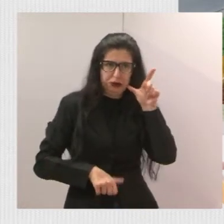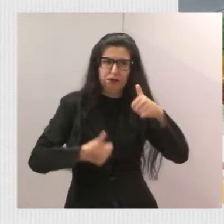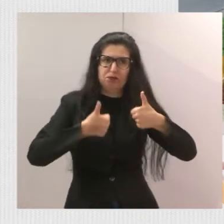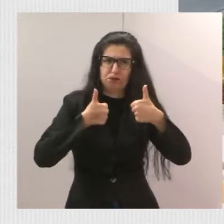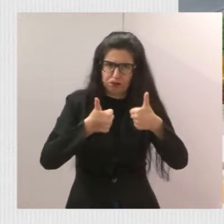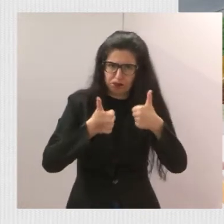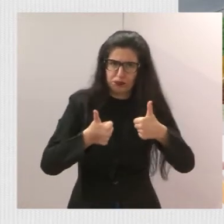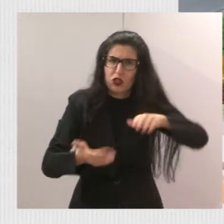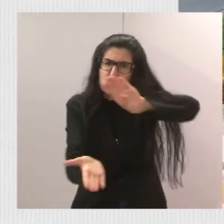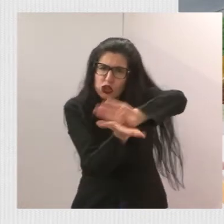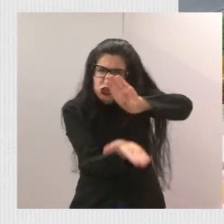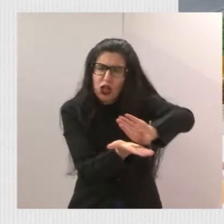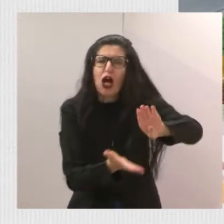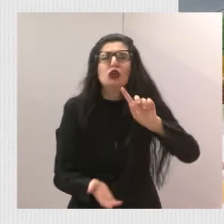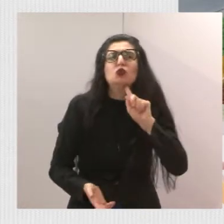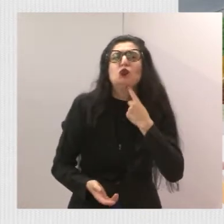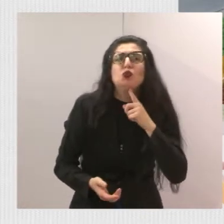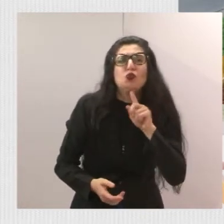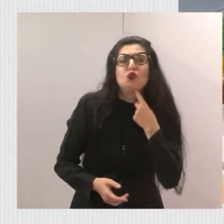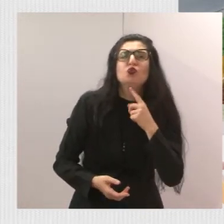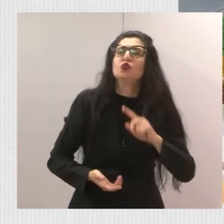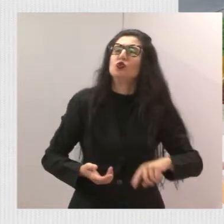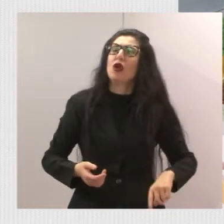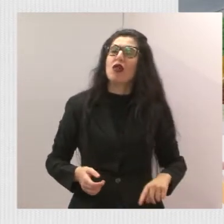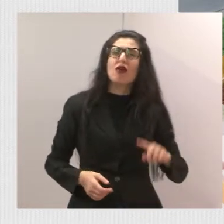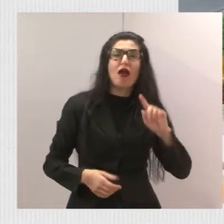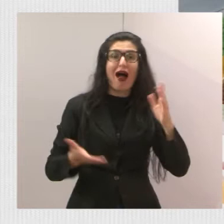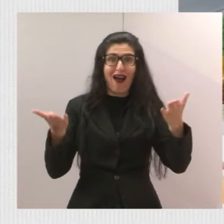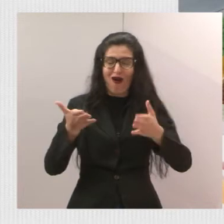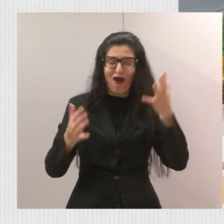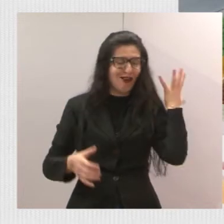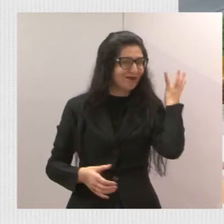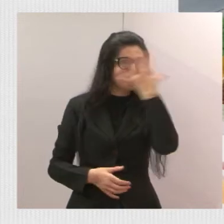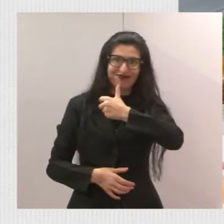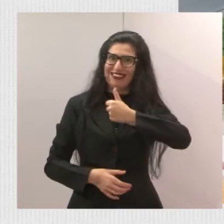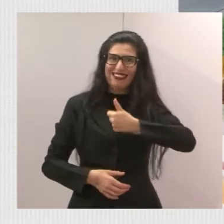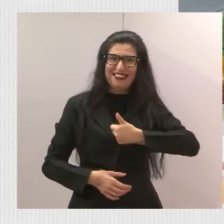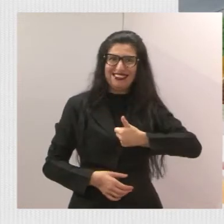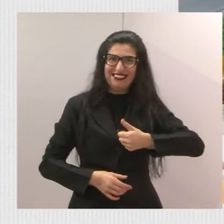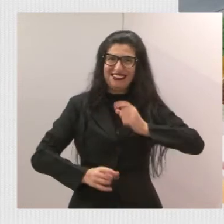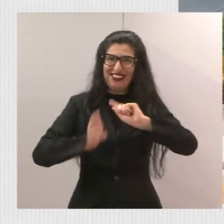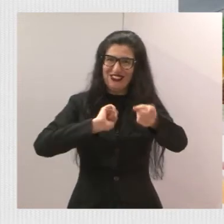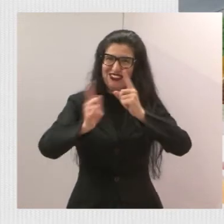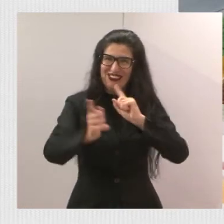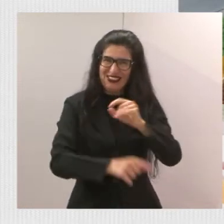limpando. Vai ficar muito bonita a nossa avenida lá do Parque Minha Lua. Avenida dos Migrantes.